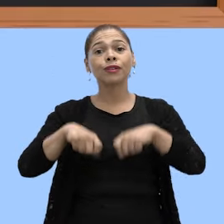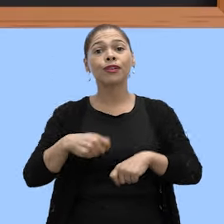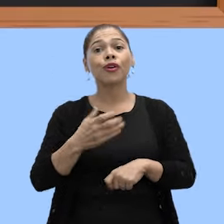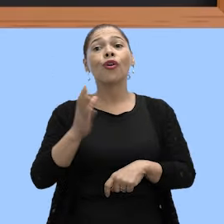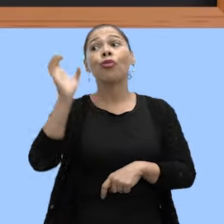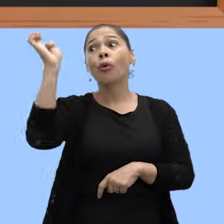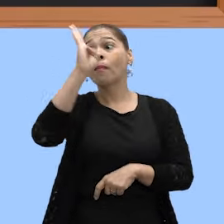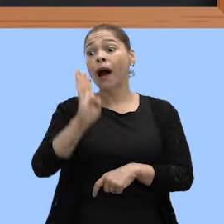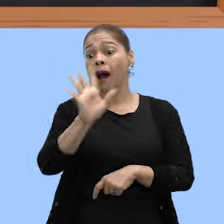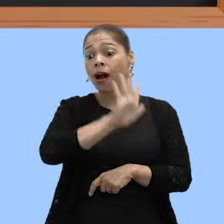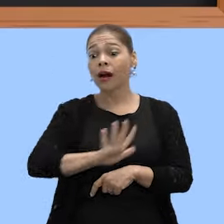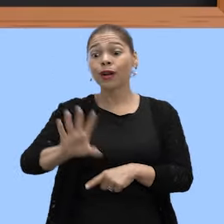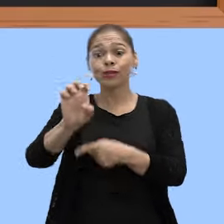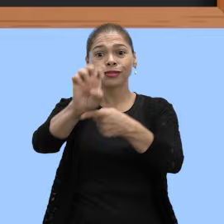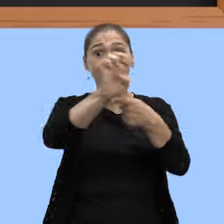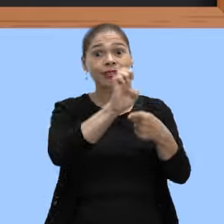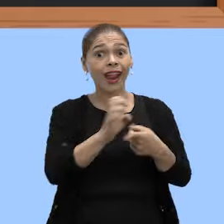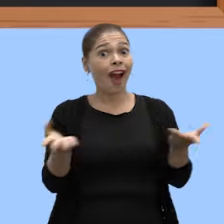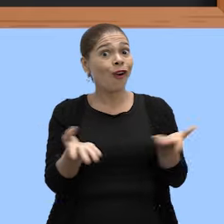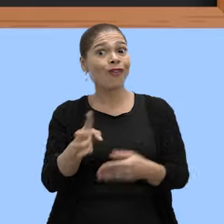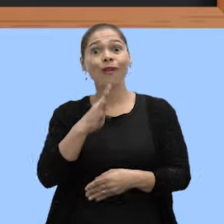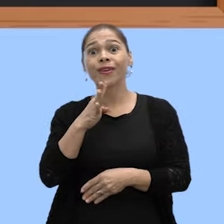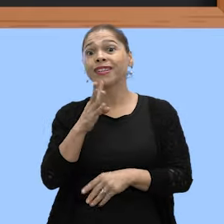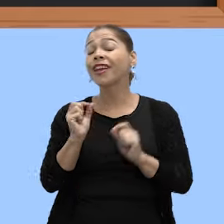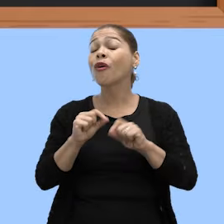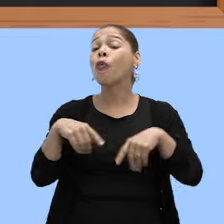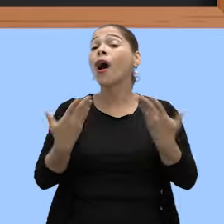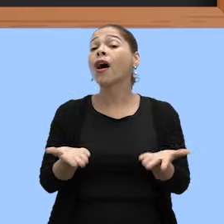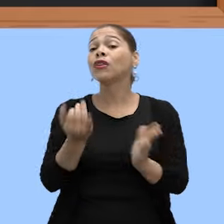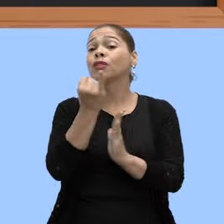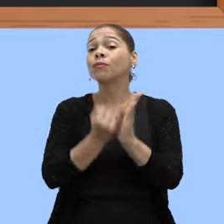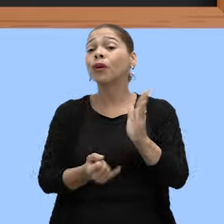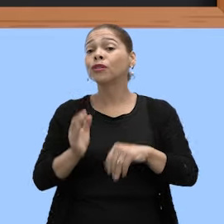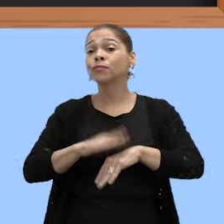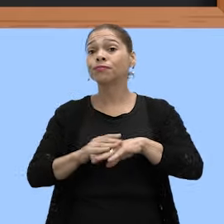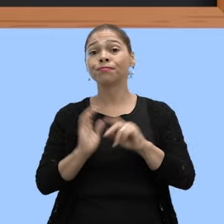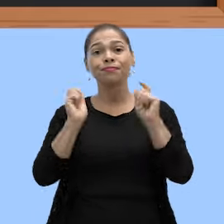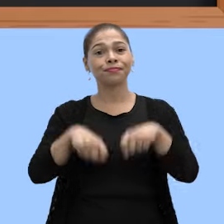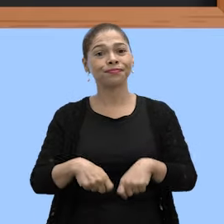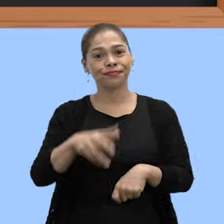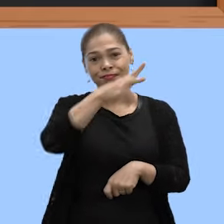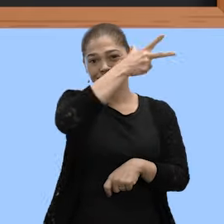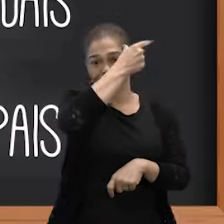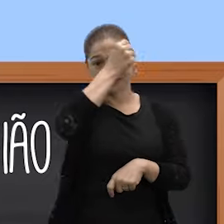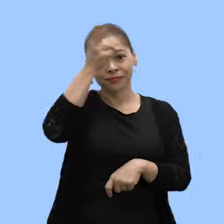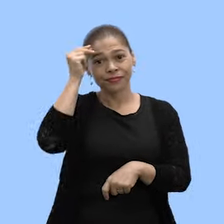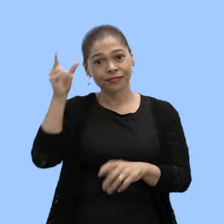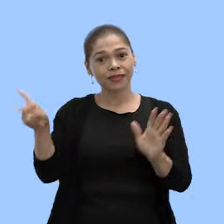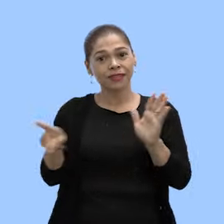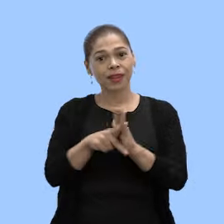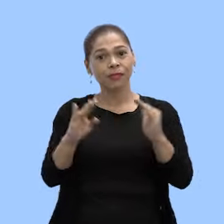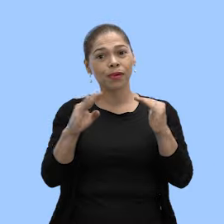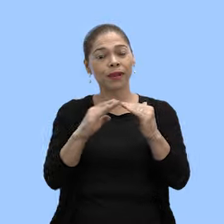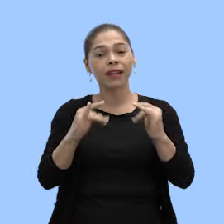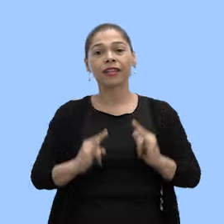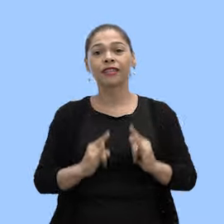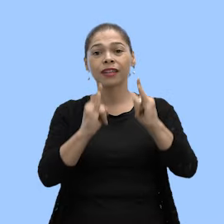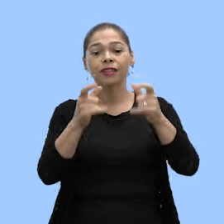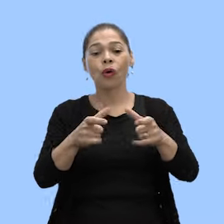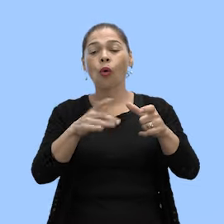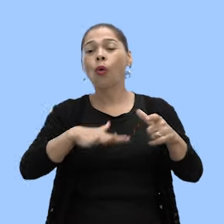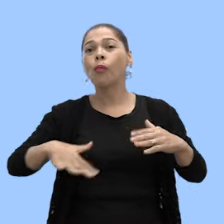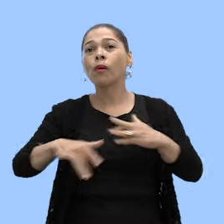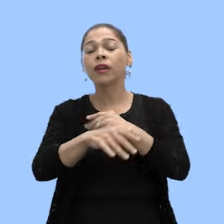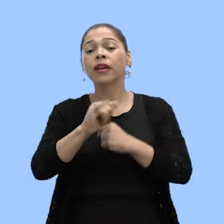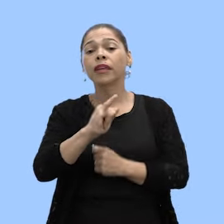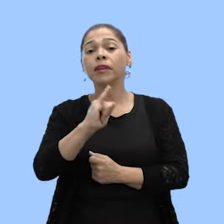impostos de competência da União e dos Estados. Vamos conhecer agora quais são os impostos de competência dos municípios. O Imposto sobre Propriedade,